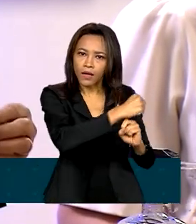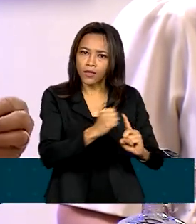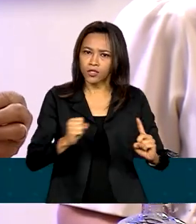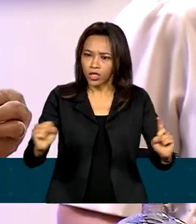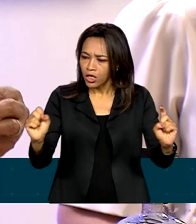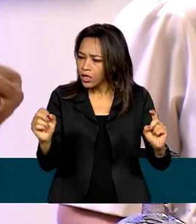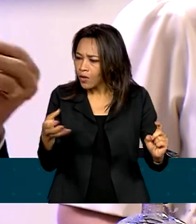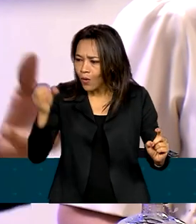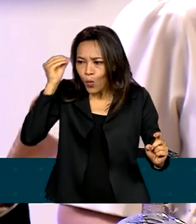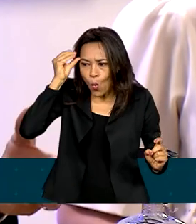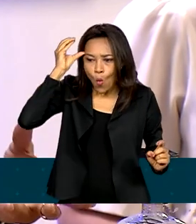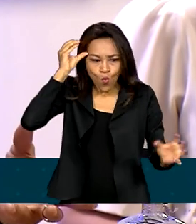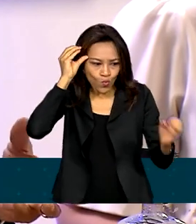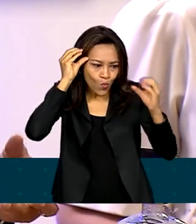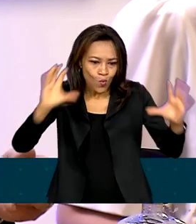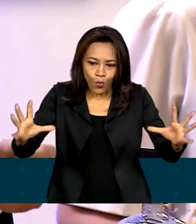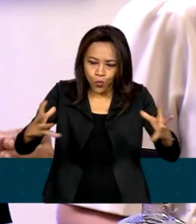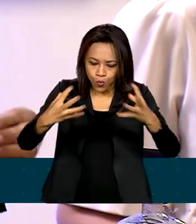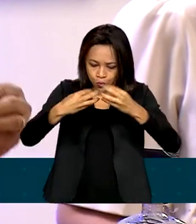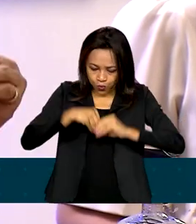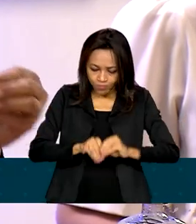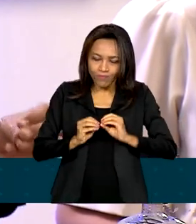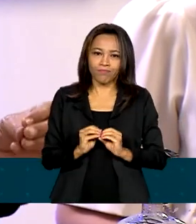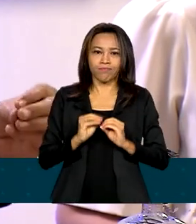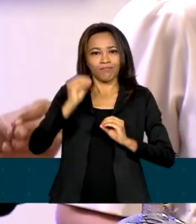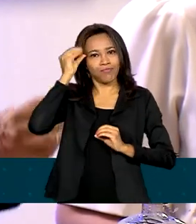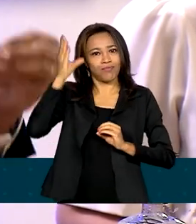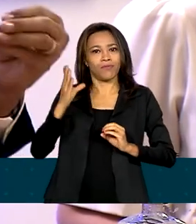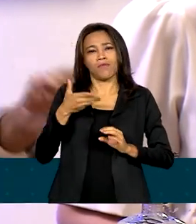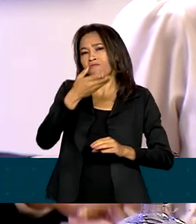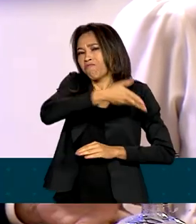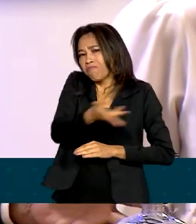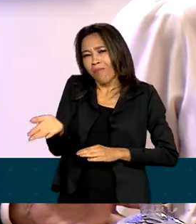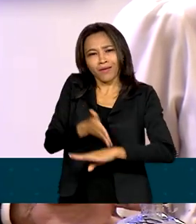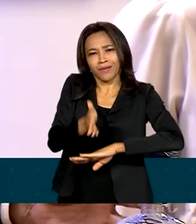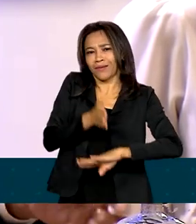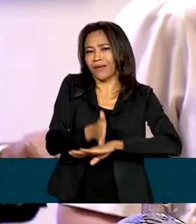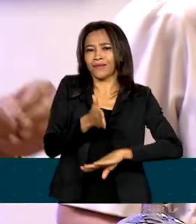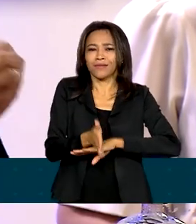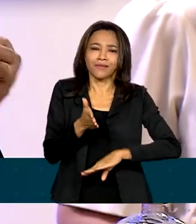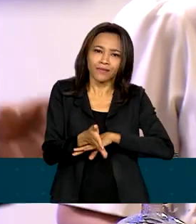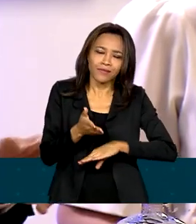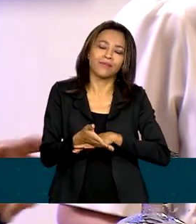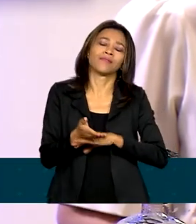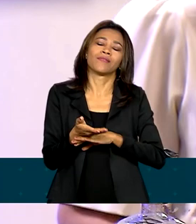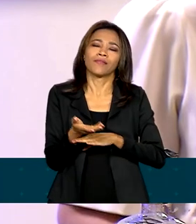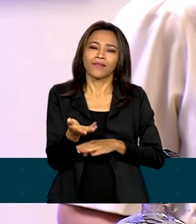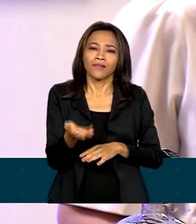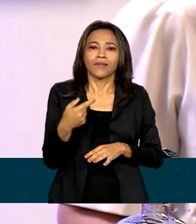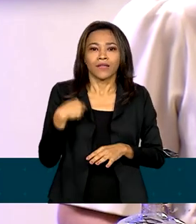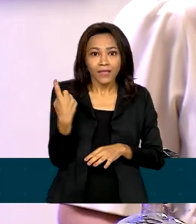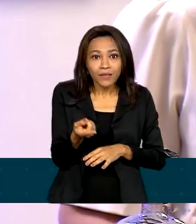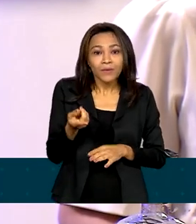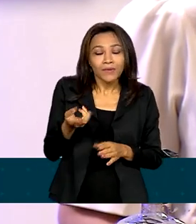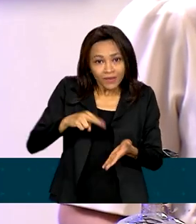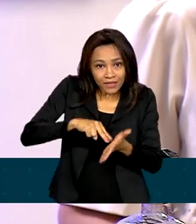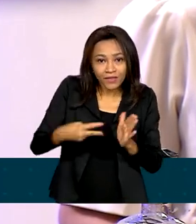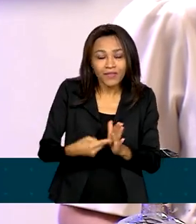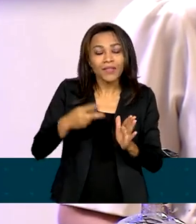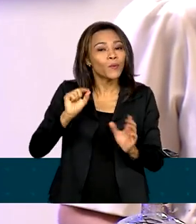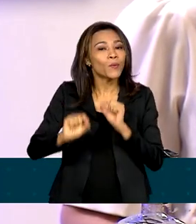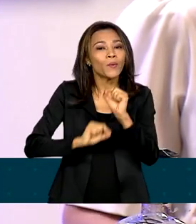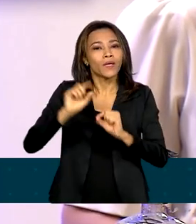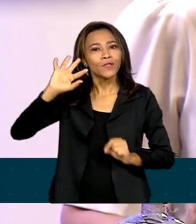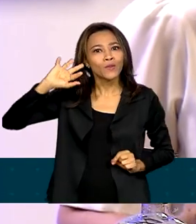conhecimento esteja a serviço de todos e que a gente lute para investir mais na produção de conhecimento que possam significar soluções